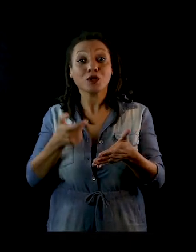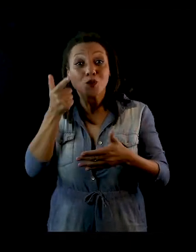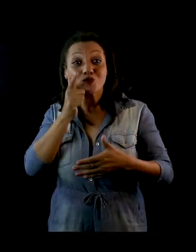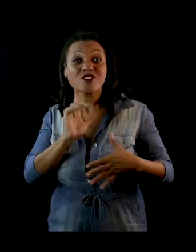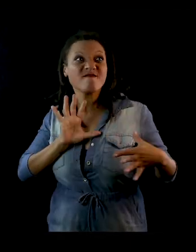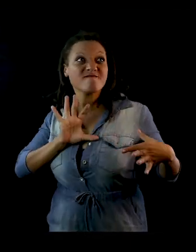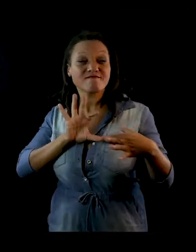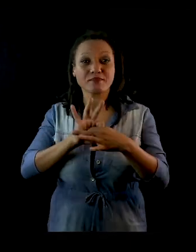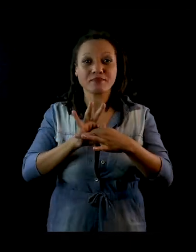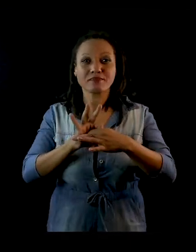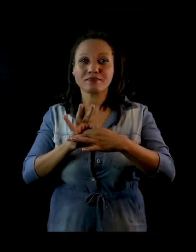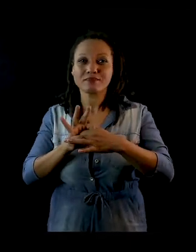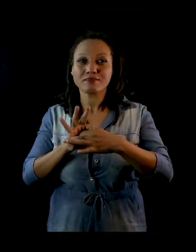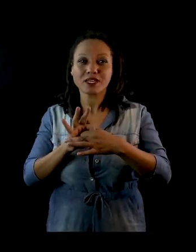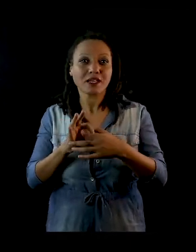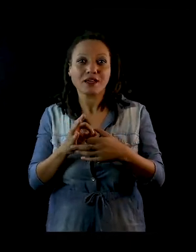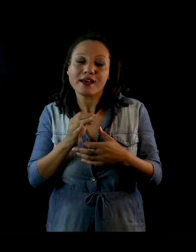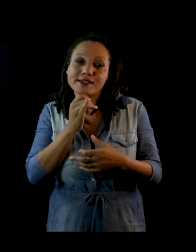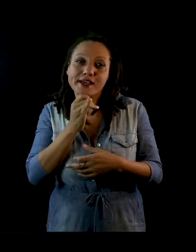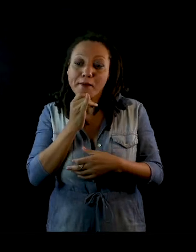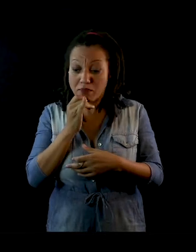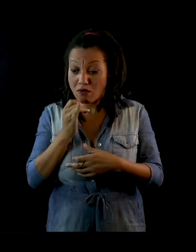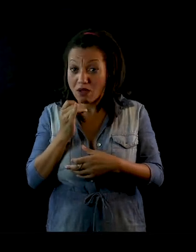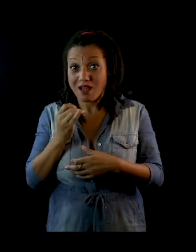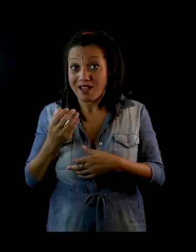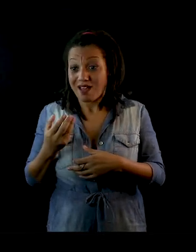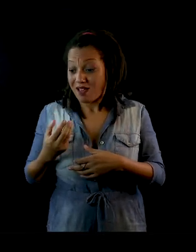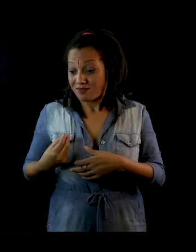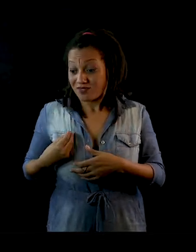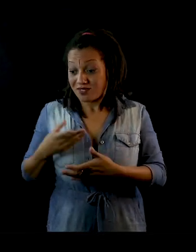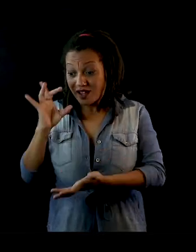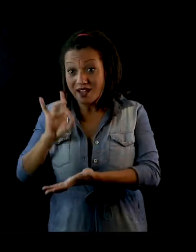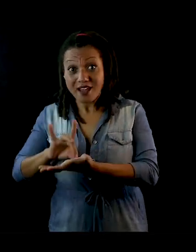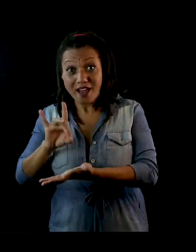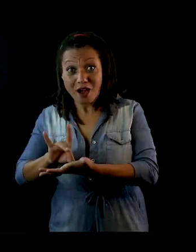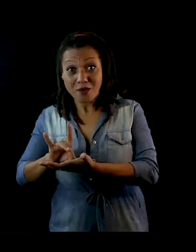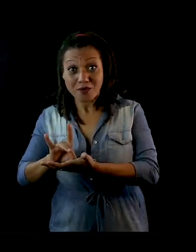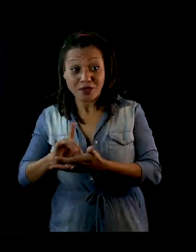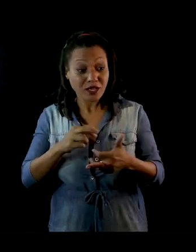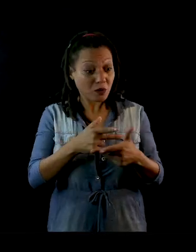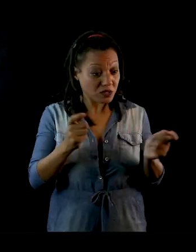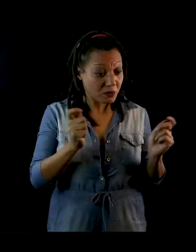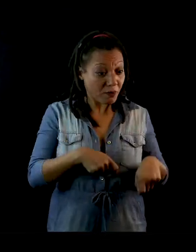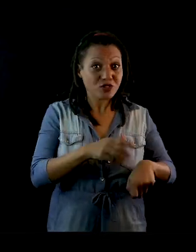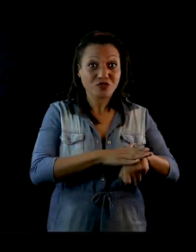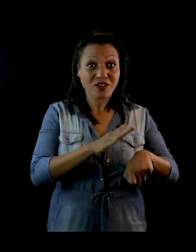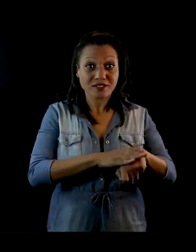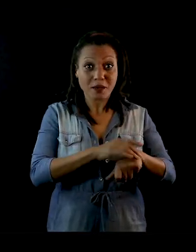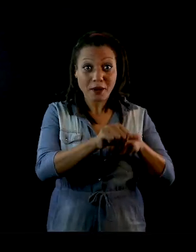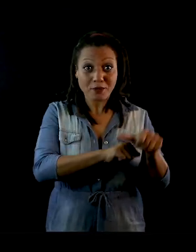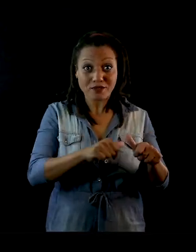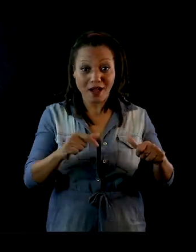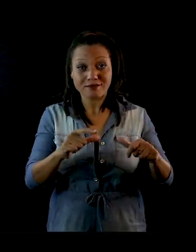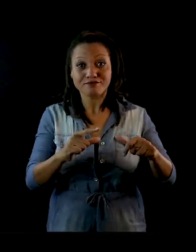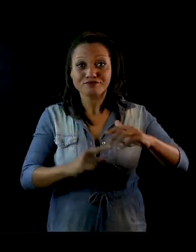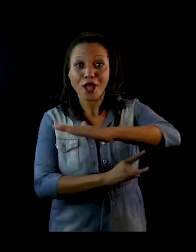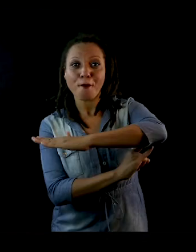ponte entre a realidade que a gente tem e o que a gente pode fazer para mudar.